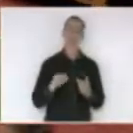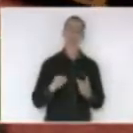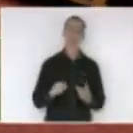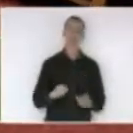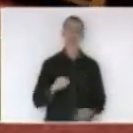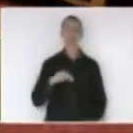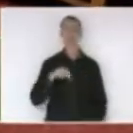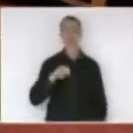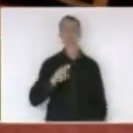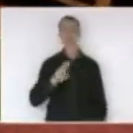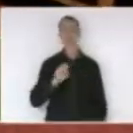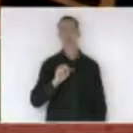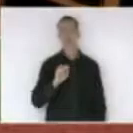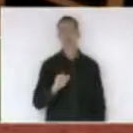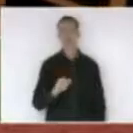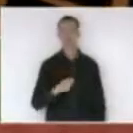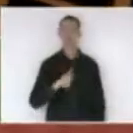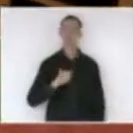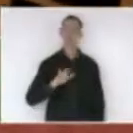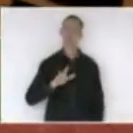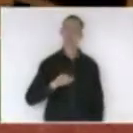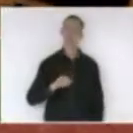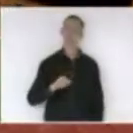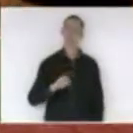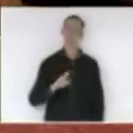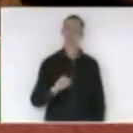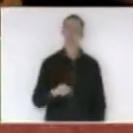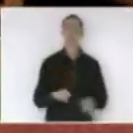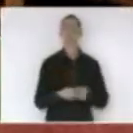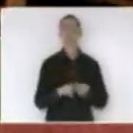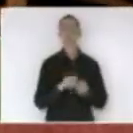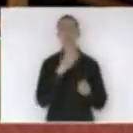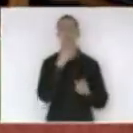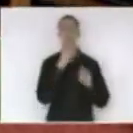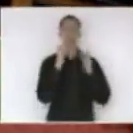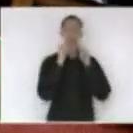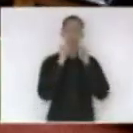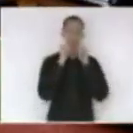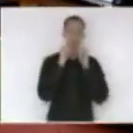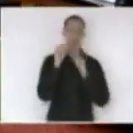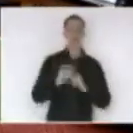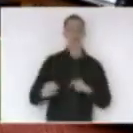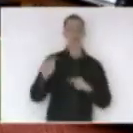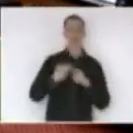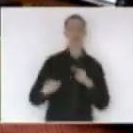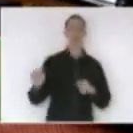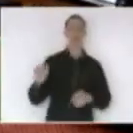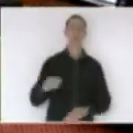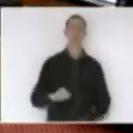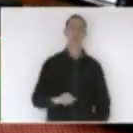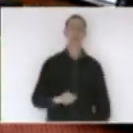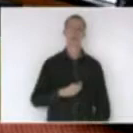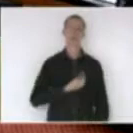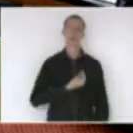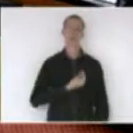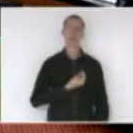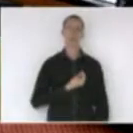Souza, Neuza Gonçalves, bem como também o assessor jurídico da associação, que é o Gonçalves, que